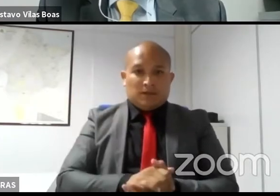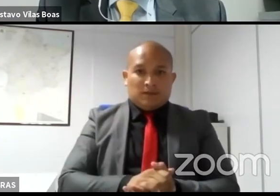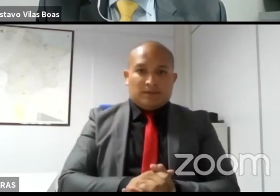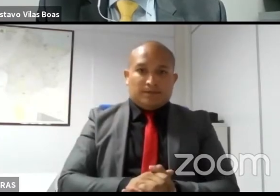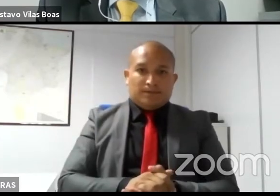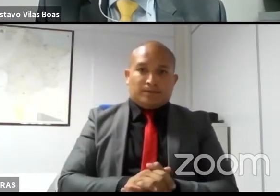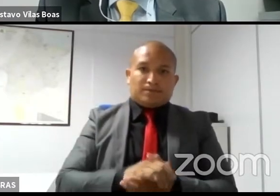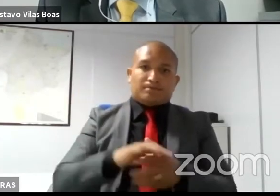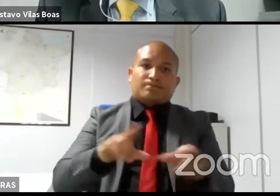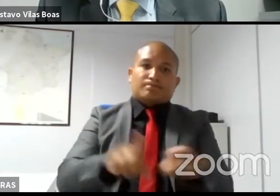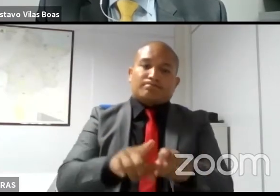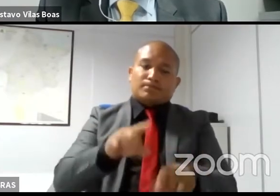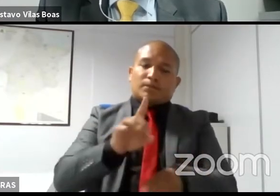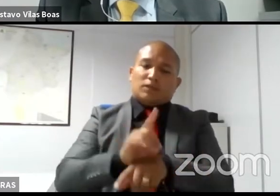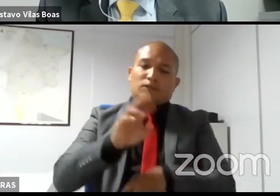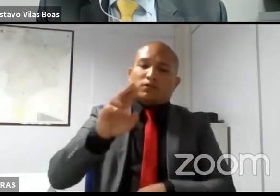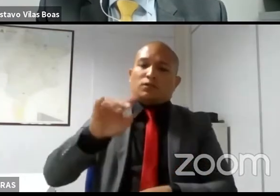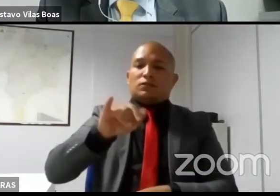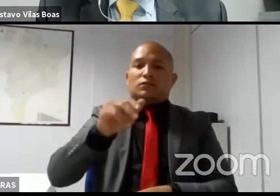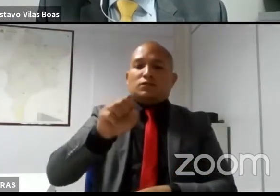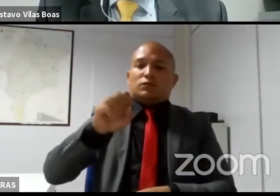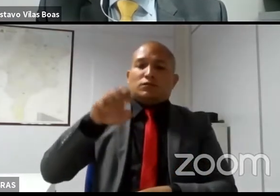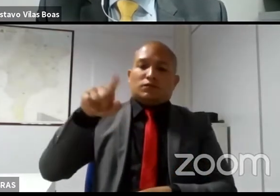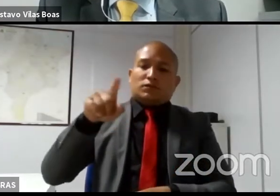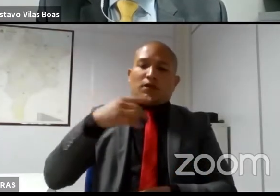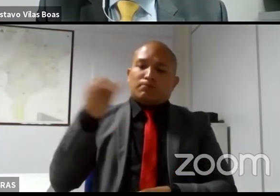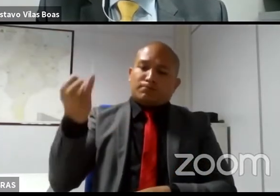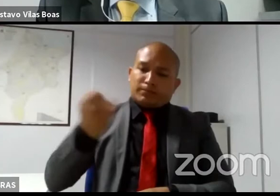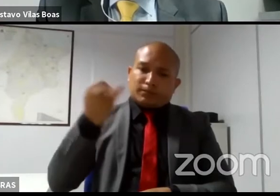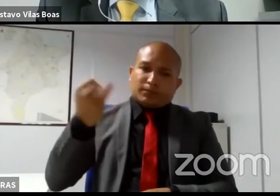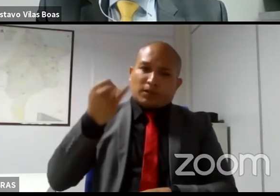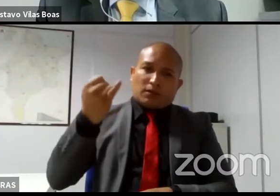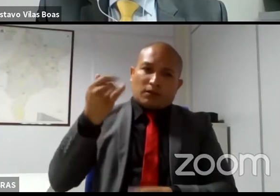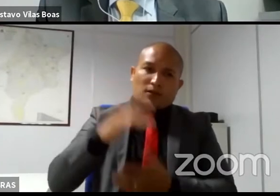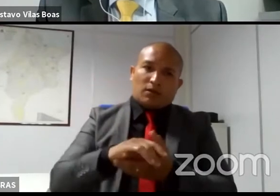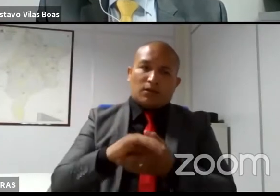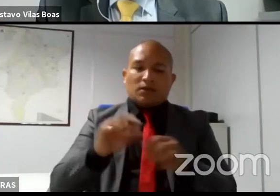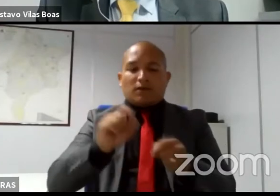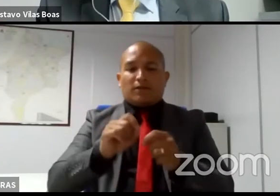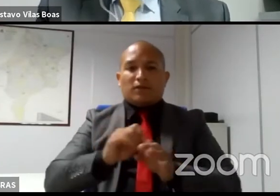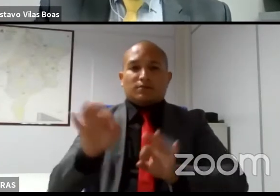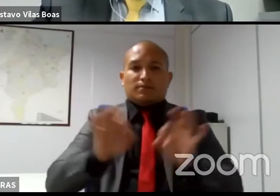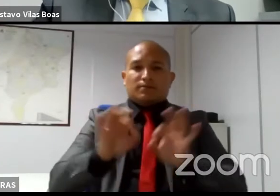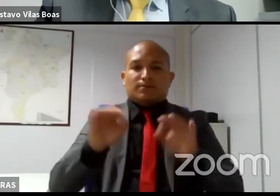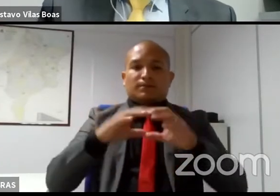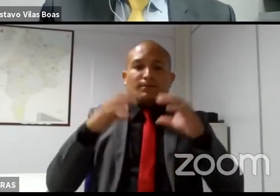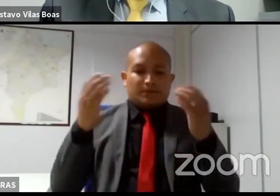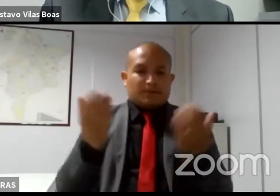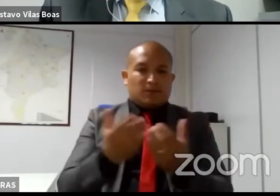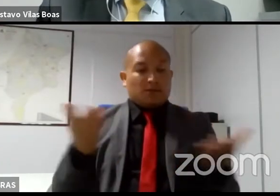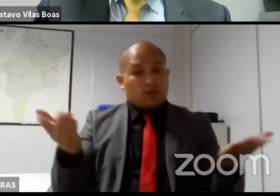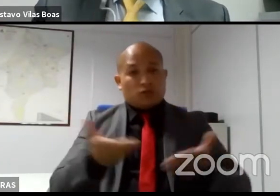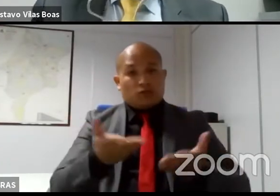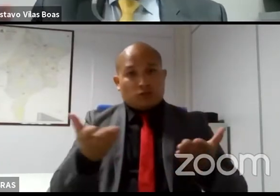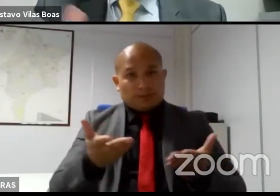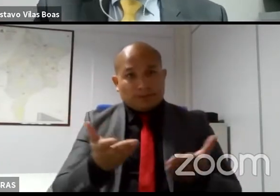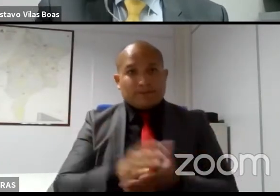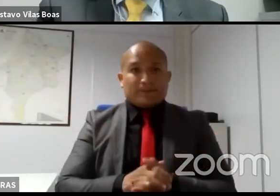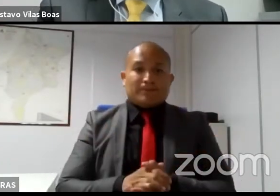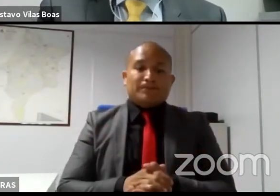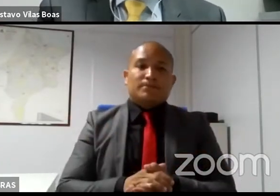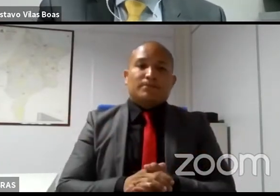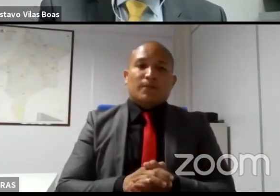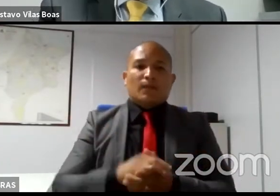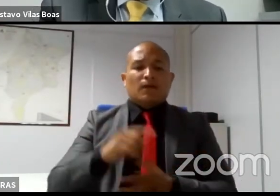notícias falsas, a Justiça Eleitoral está preocupada tanto com elas como também com o impulsionamento de